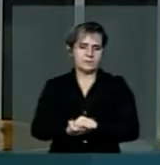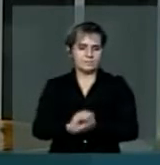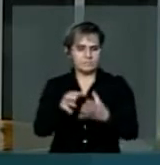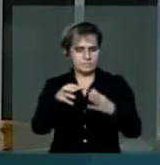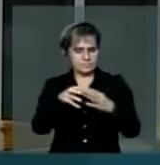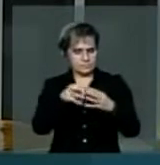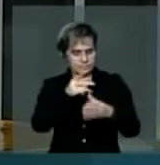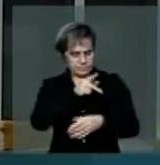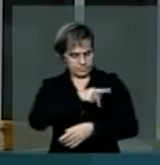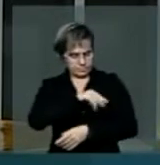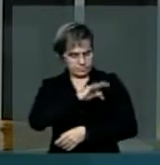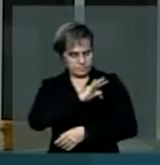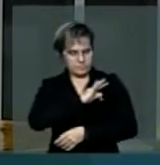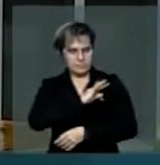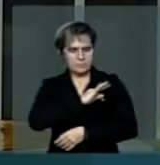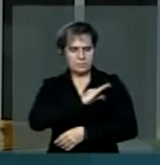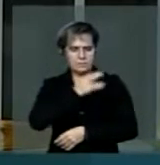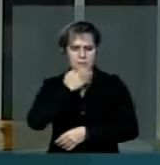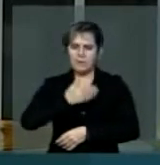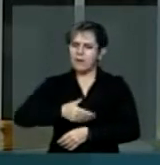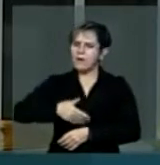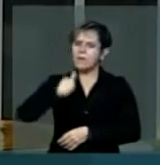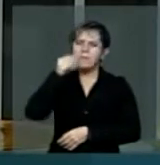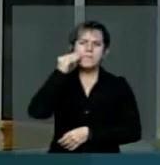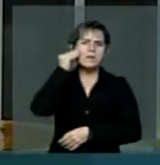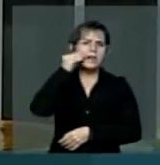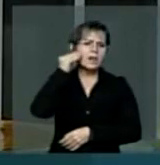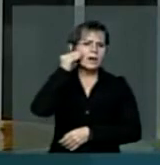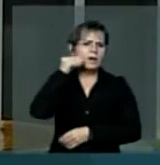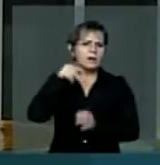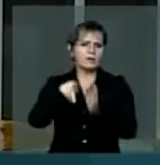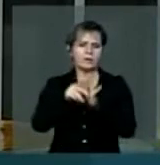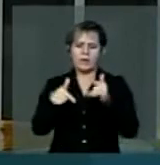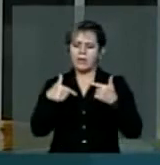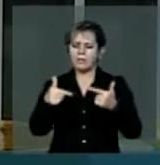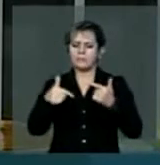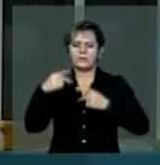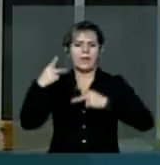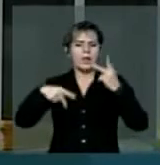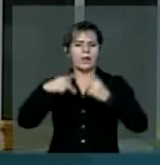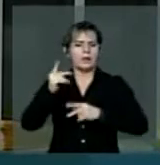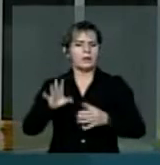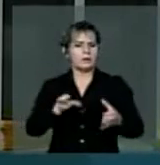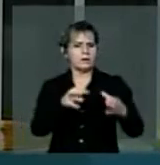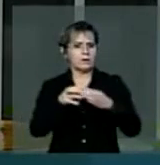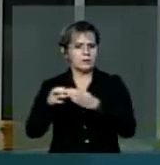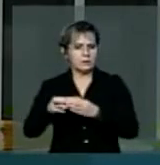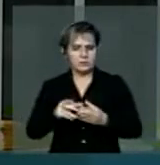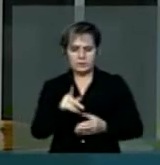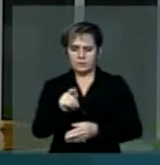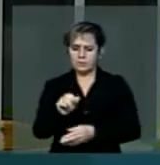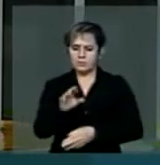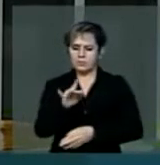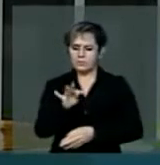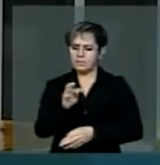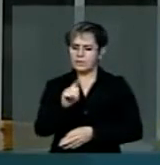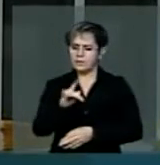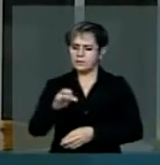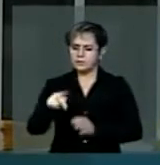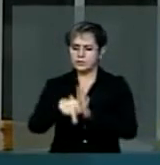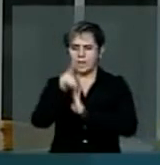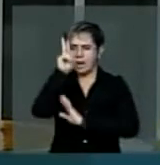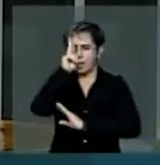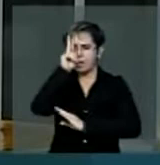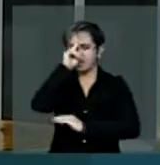é a mais bem-sucedida experiência da luta política partidária na história do Brasil.